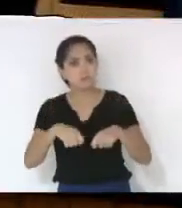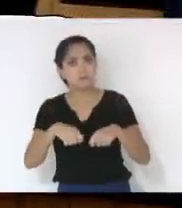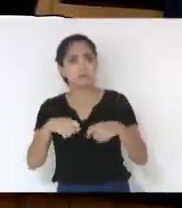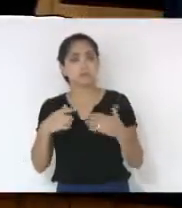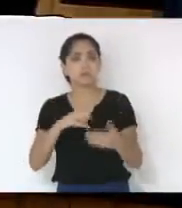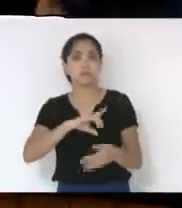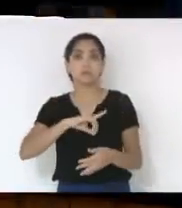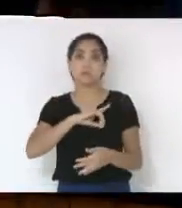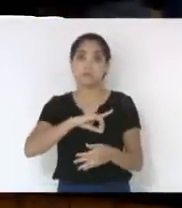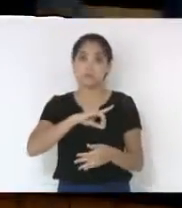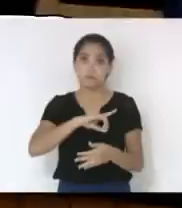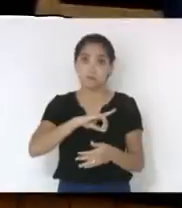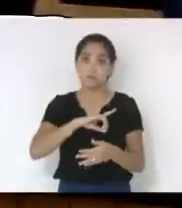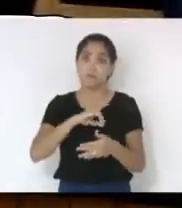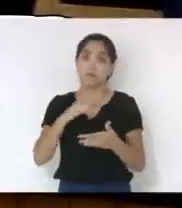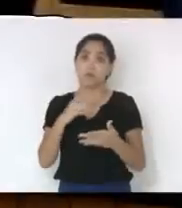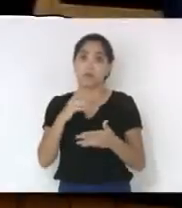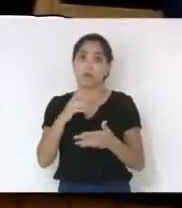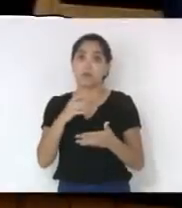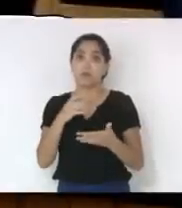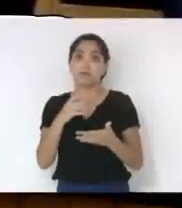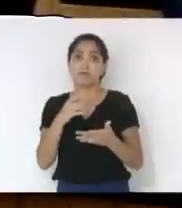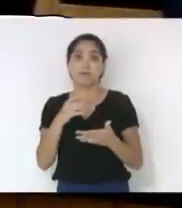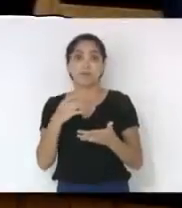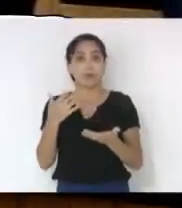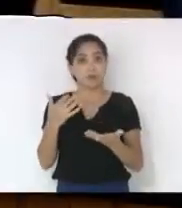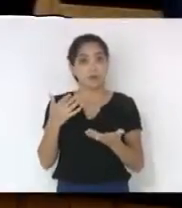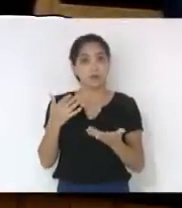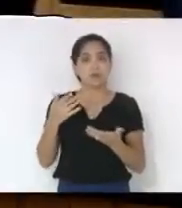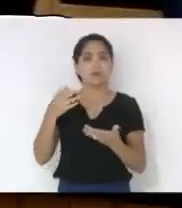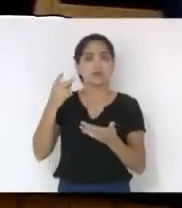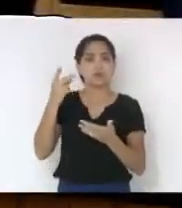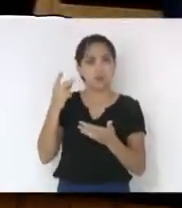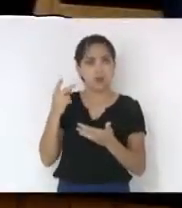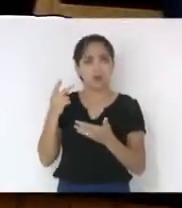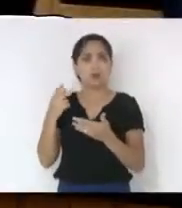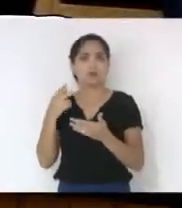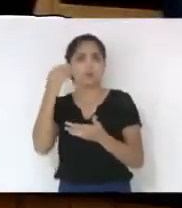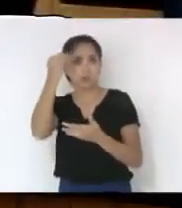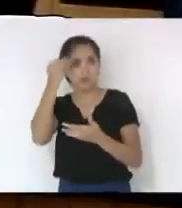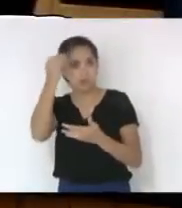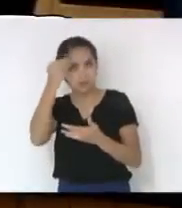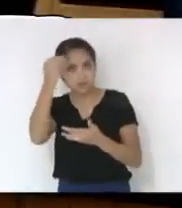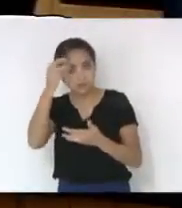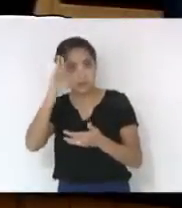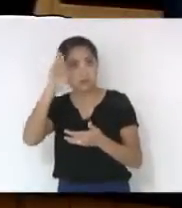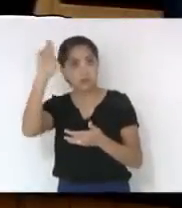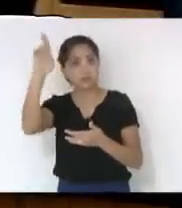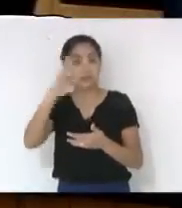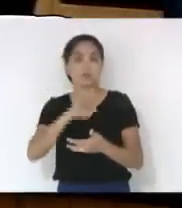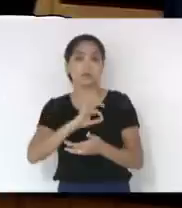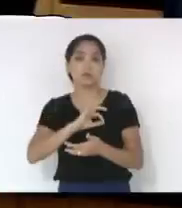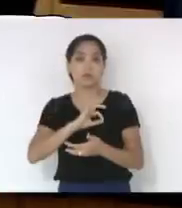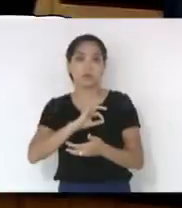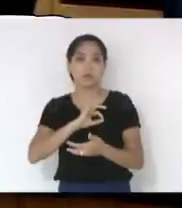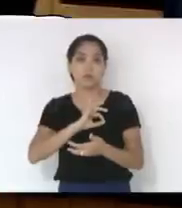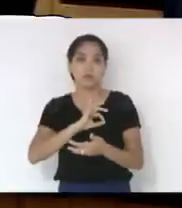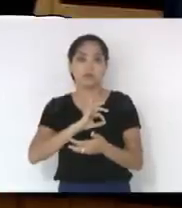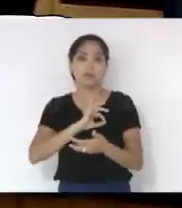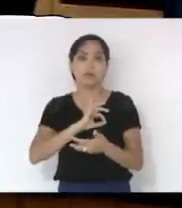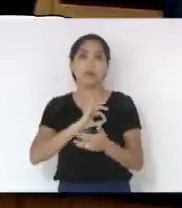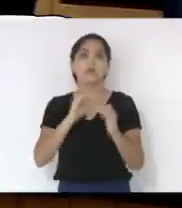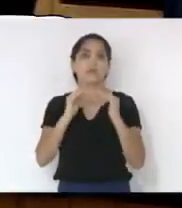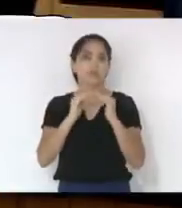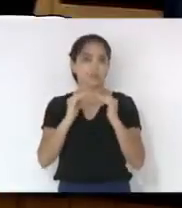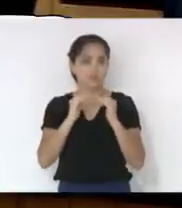claro, de preferência sempre, os mais antigos, para a chefia da polícia. Então, eu concordo,